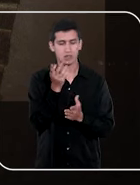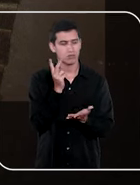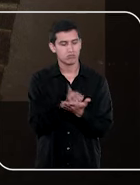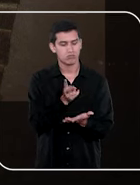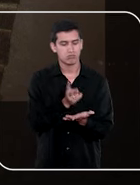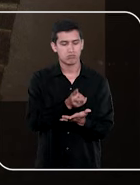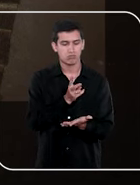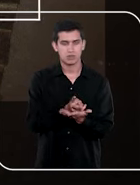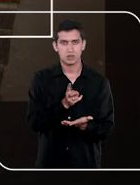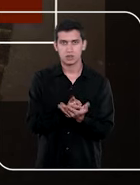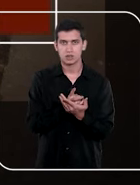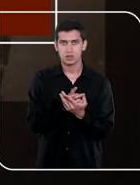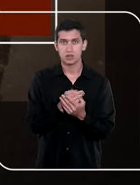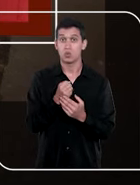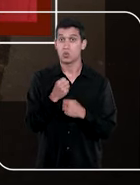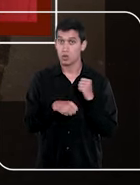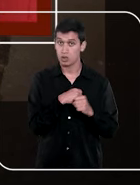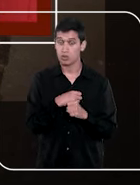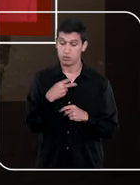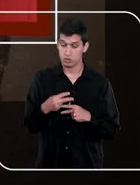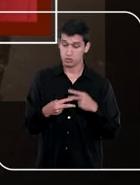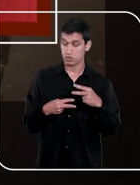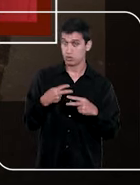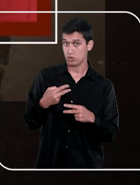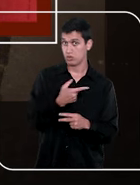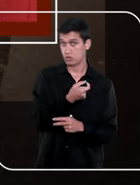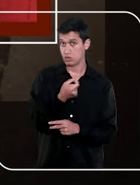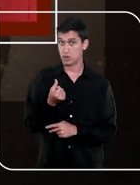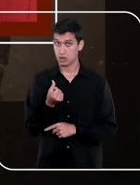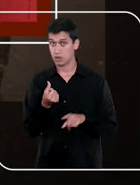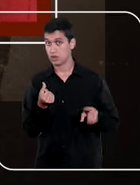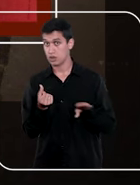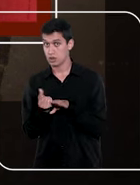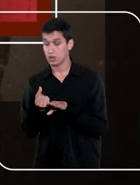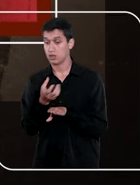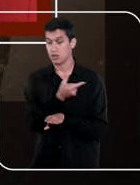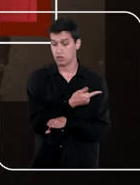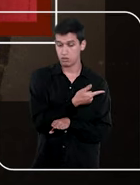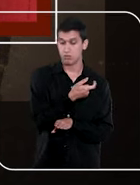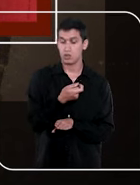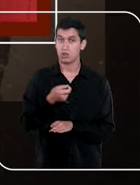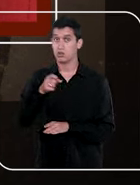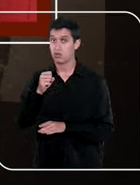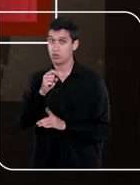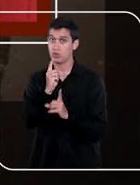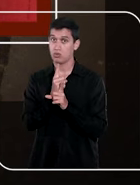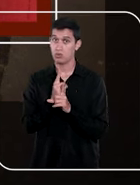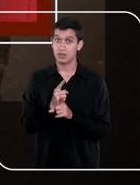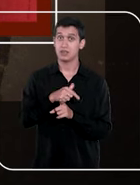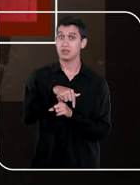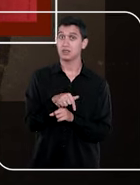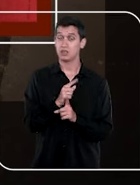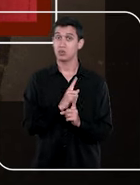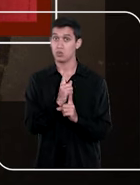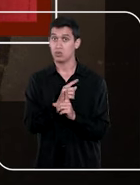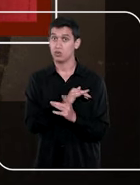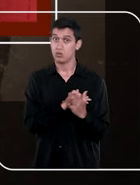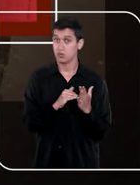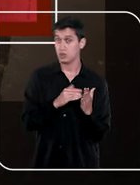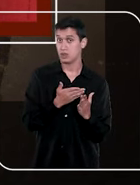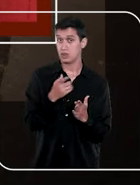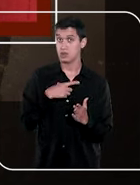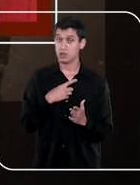recorrente. No bienio 2006-2008, foram realizados sete encontros e todos